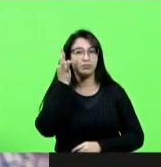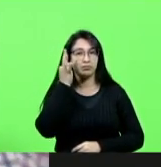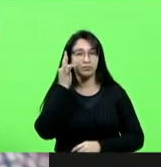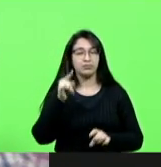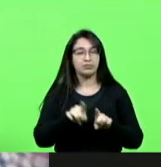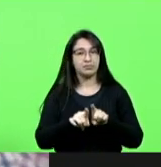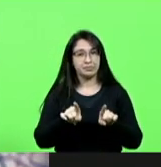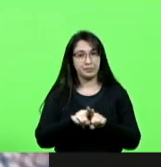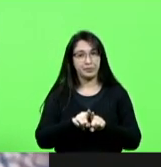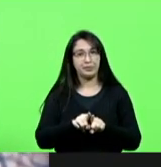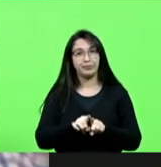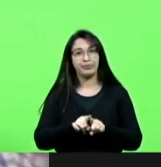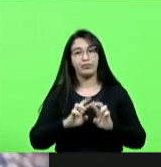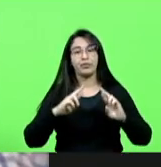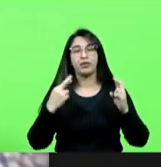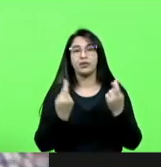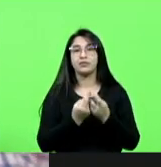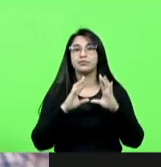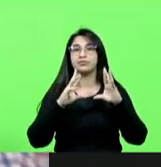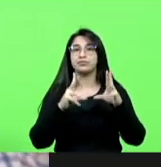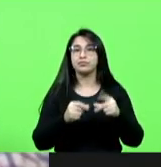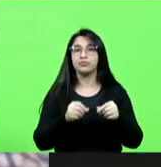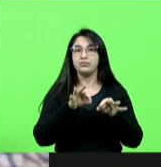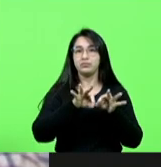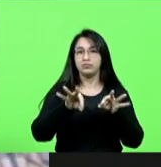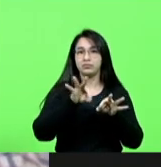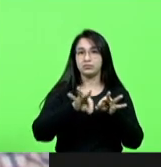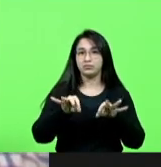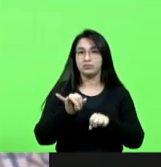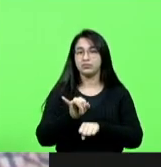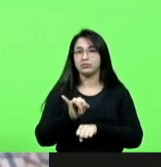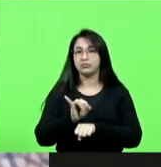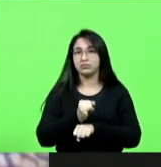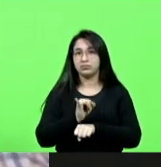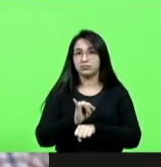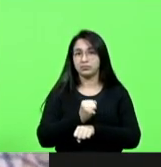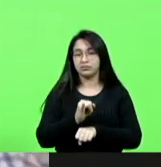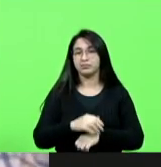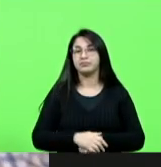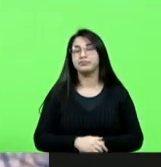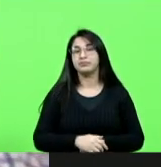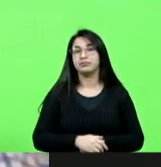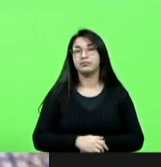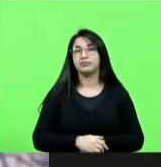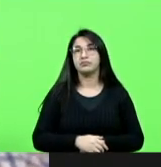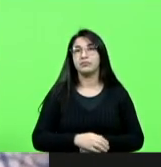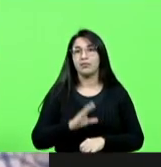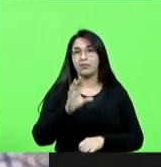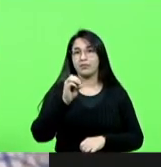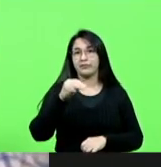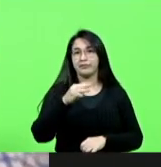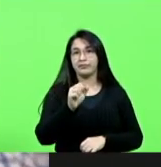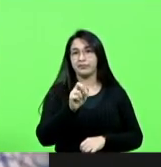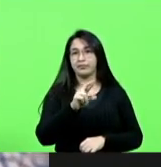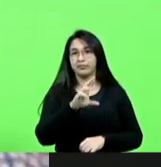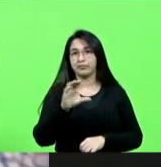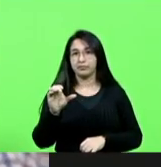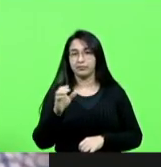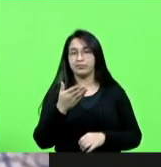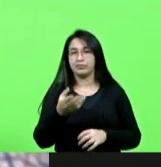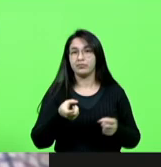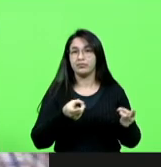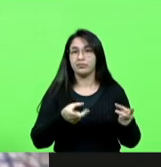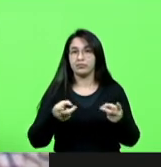reunião com todas as entidades de Joinville. A Comac, que é a Associação dos Vendedores de Material de